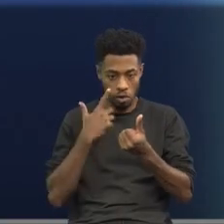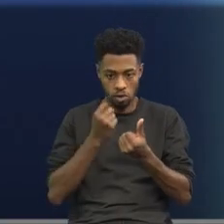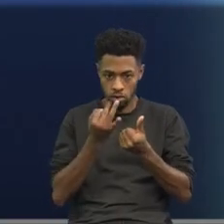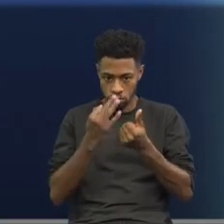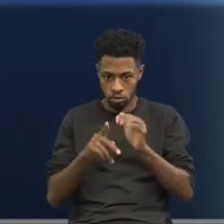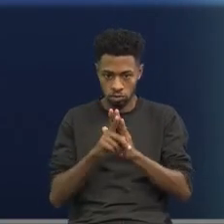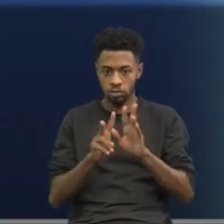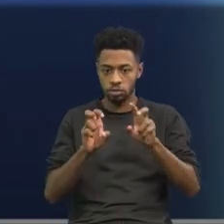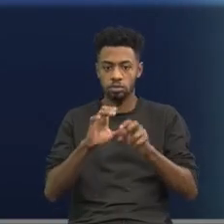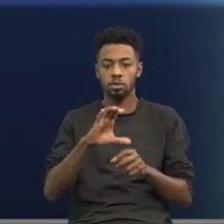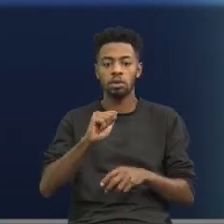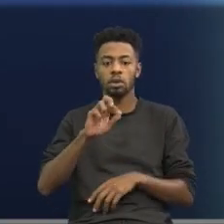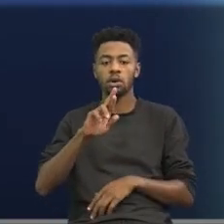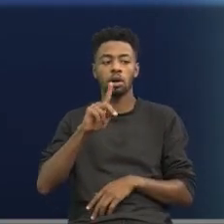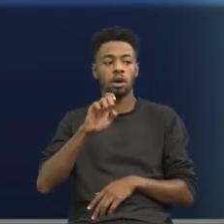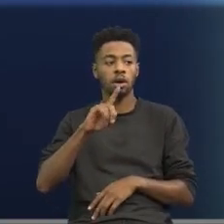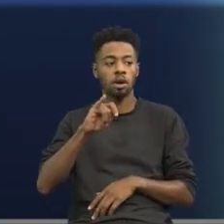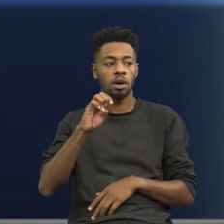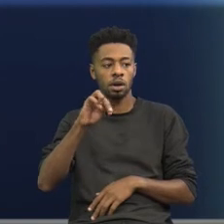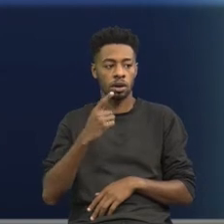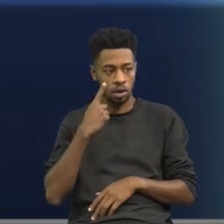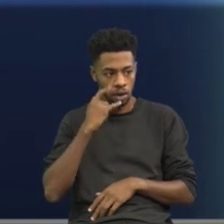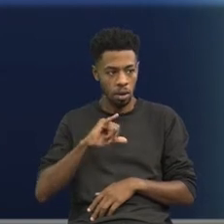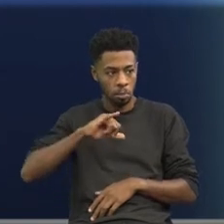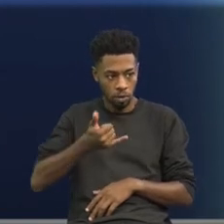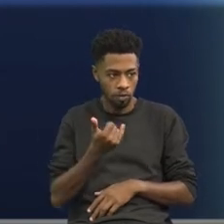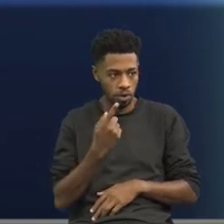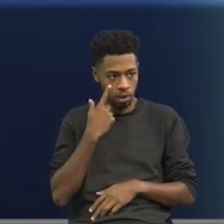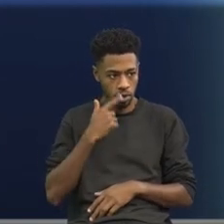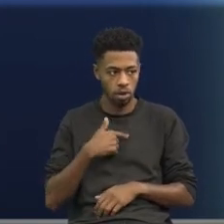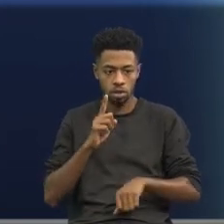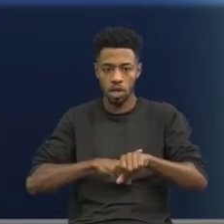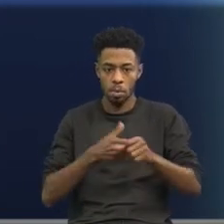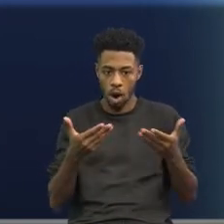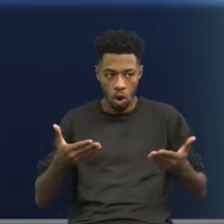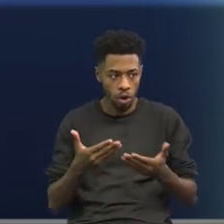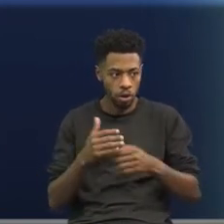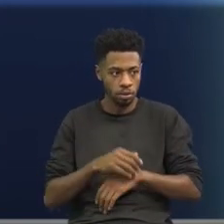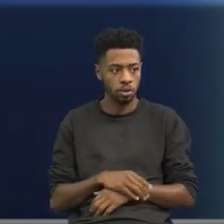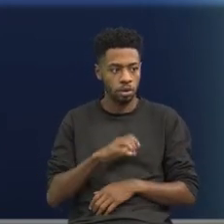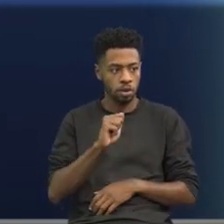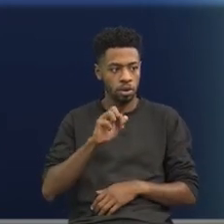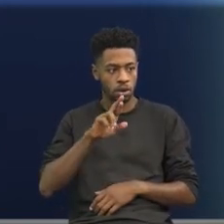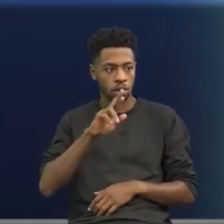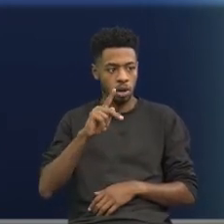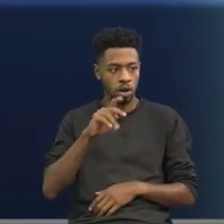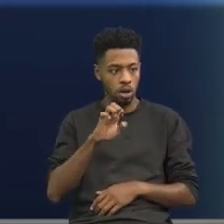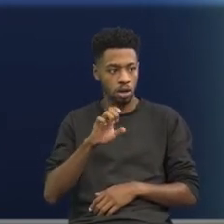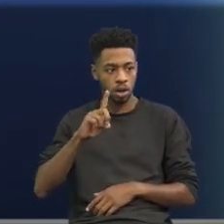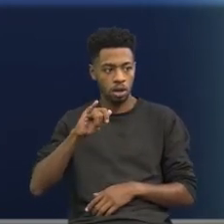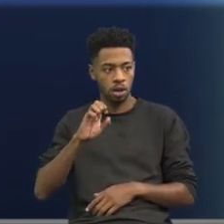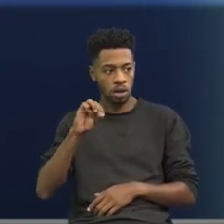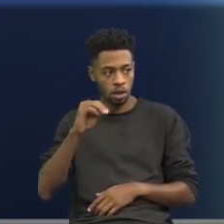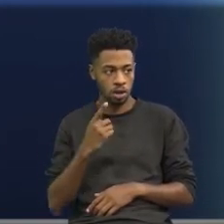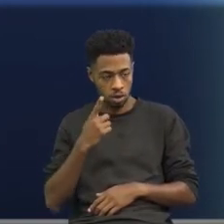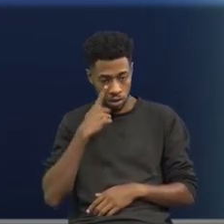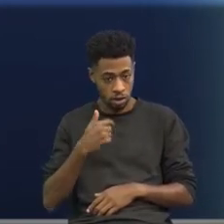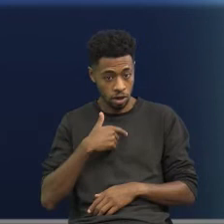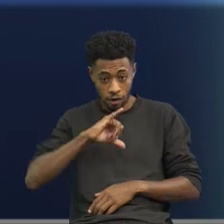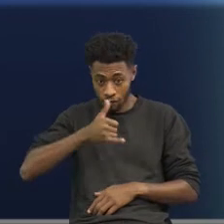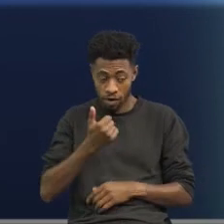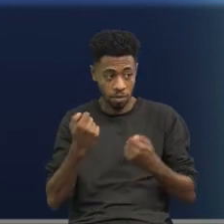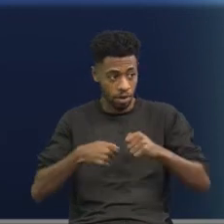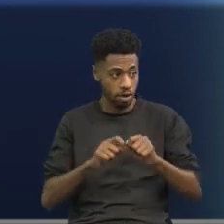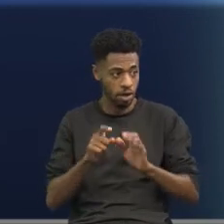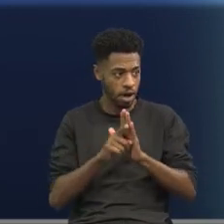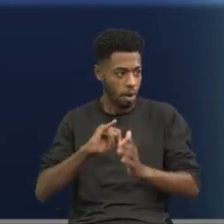carpe diem. Carpe diem, aproveitar o momento presente. Tá legal? Esse minuto que você vive agora não retorna. Então, tem que aproveitar intensamente